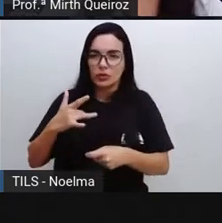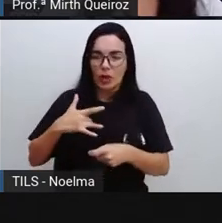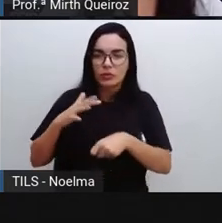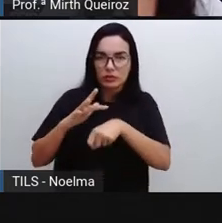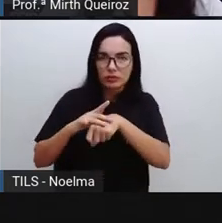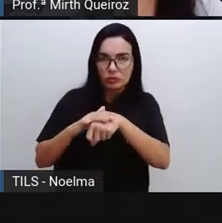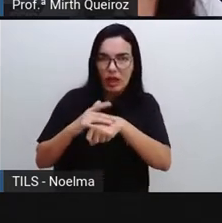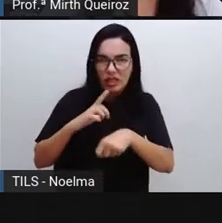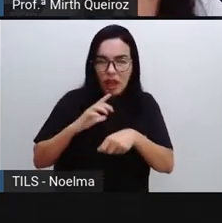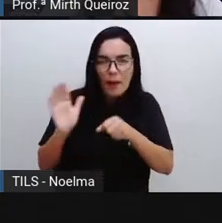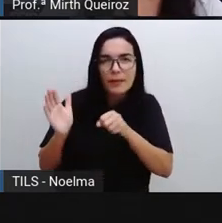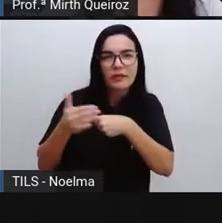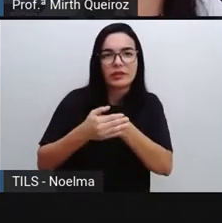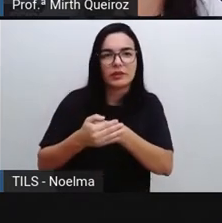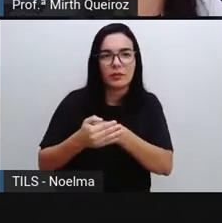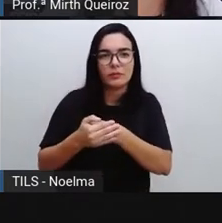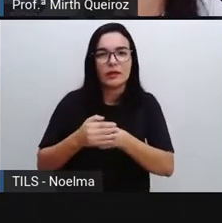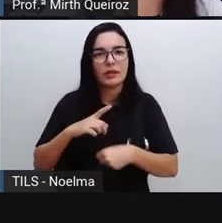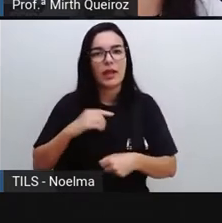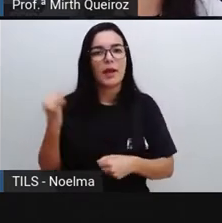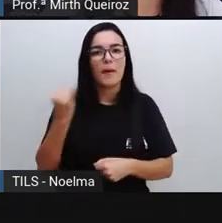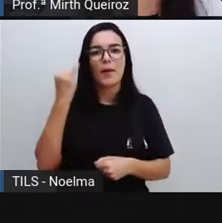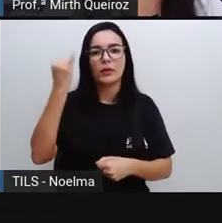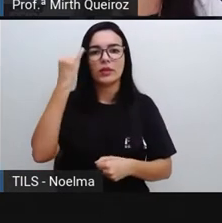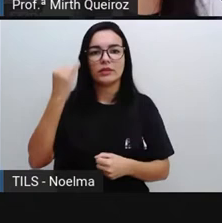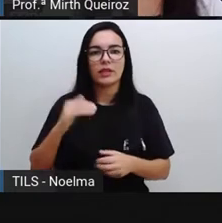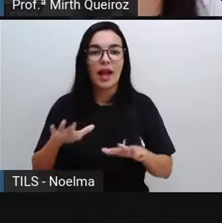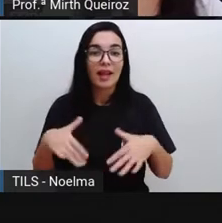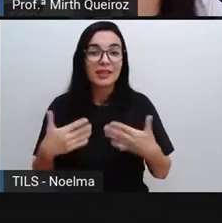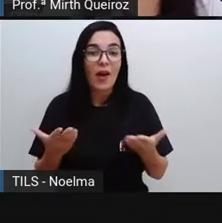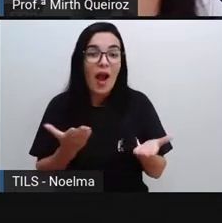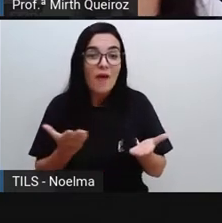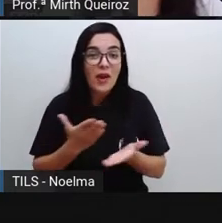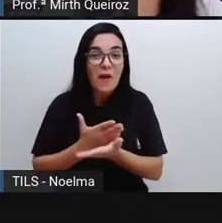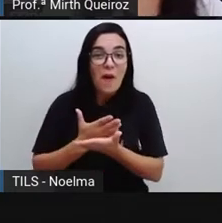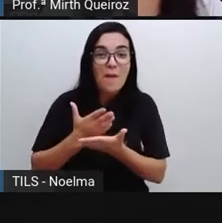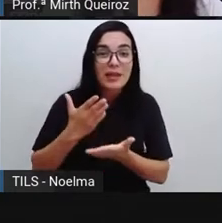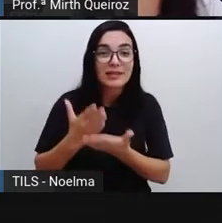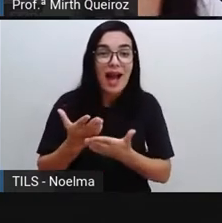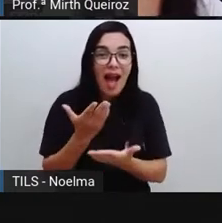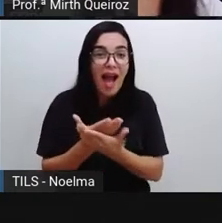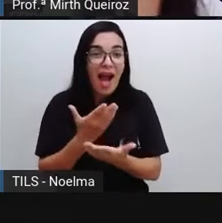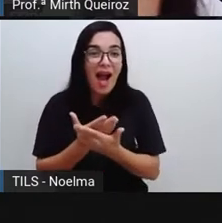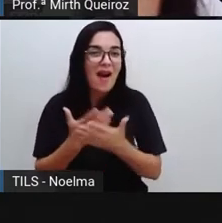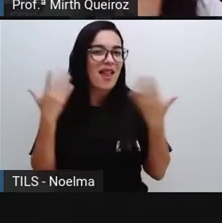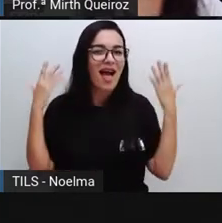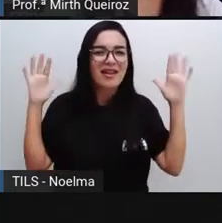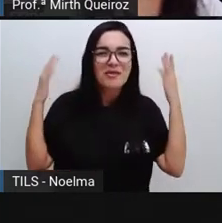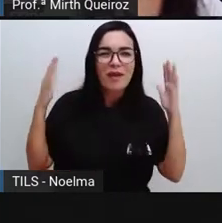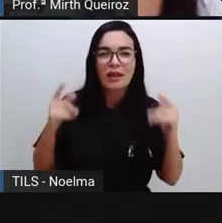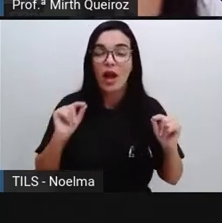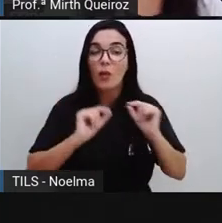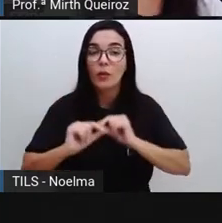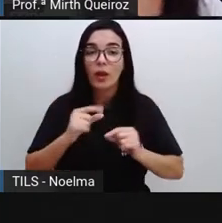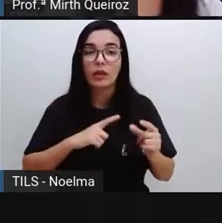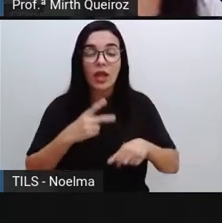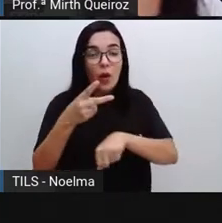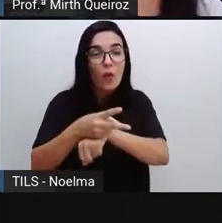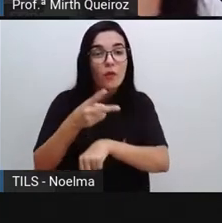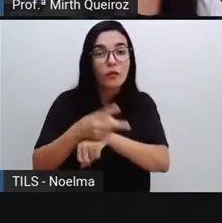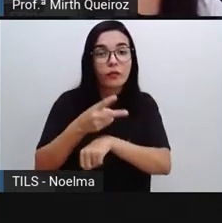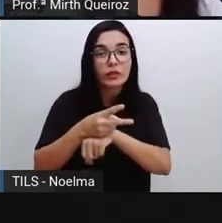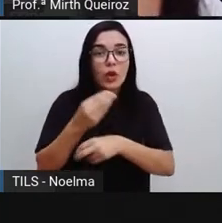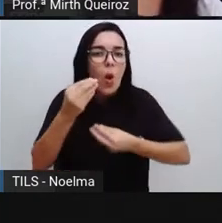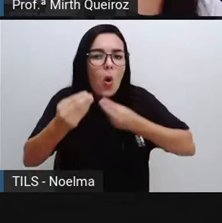muito, muito importantes para a gente. E para a gente começar a nossa aula, sim, eu trouxe para vocês um vídeo